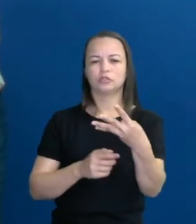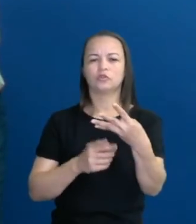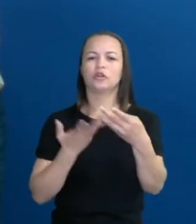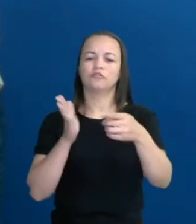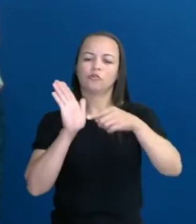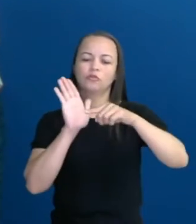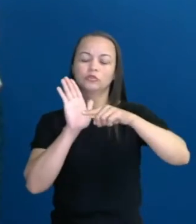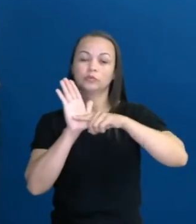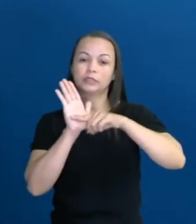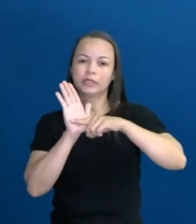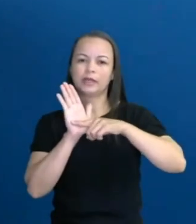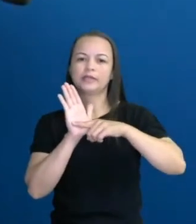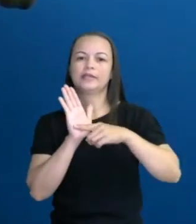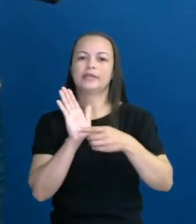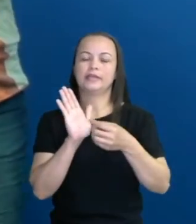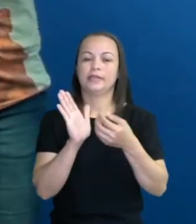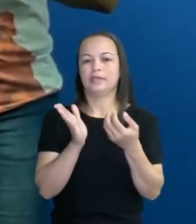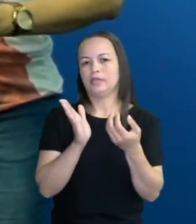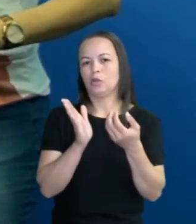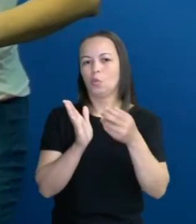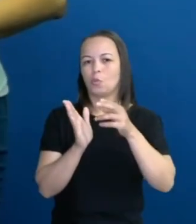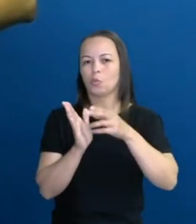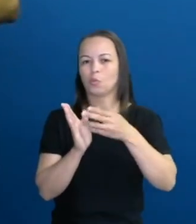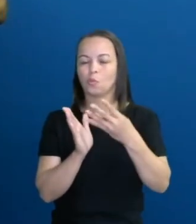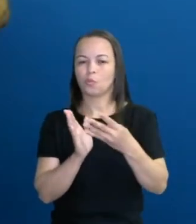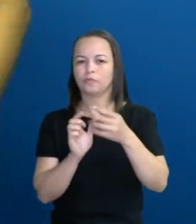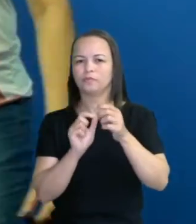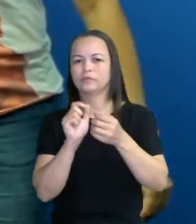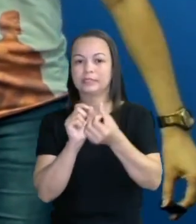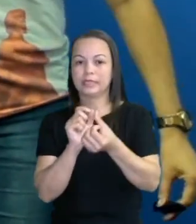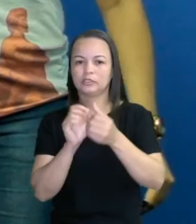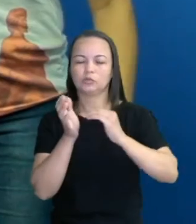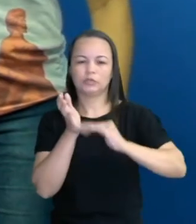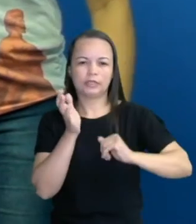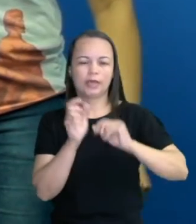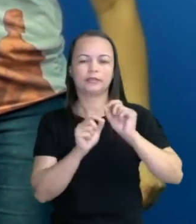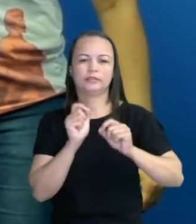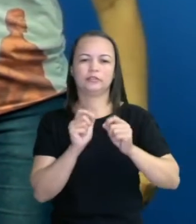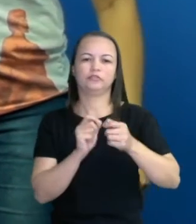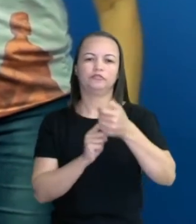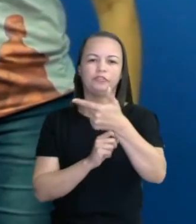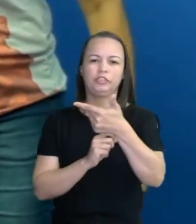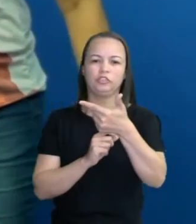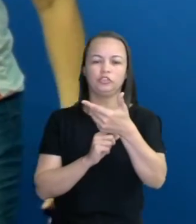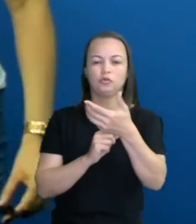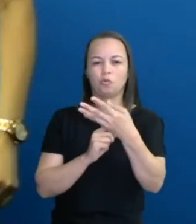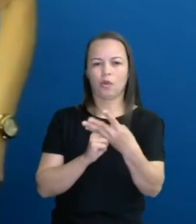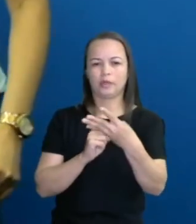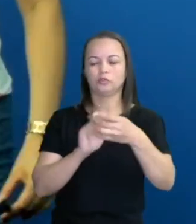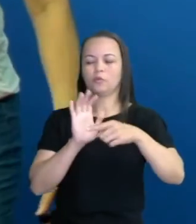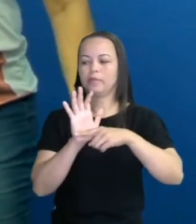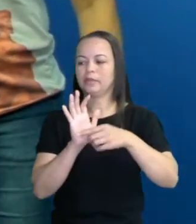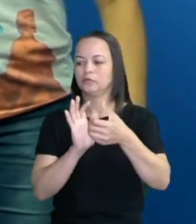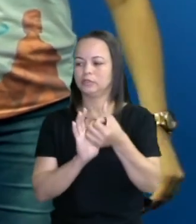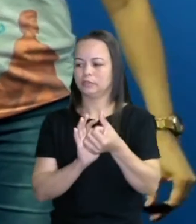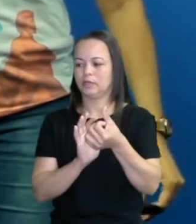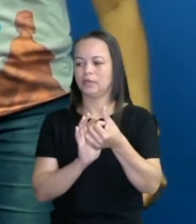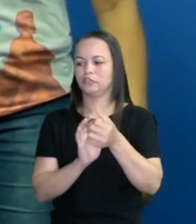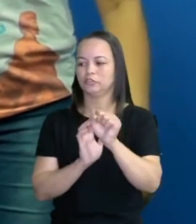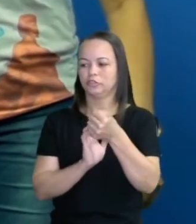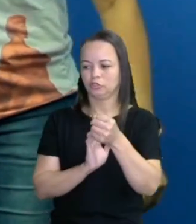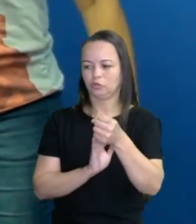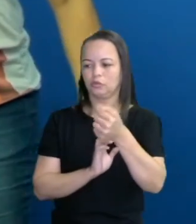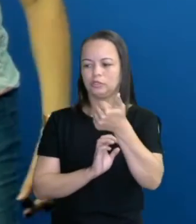unidades desse número. Então, vamos lá. 24 menos 6, 18. 18 menos 6,